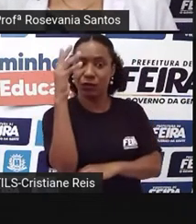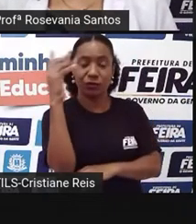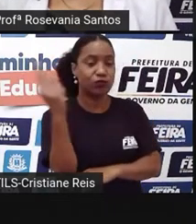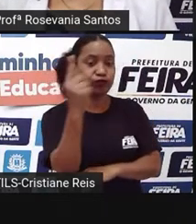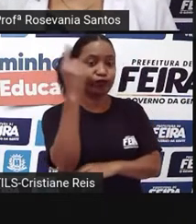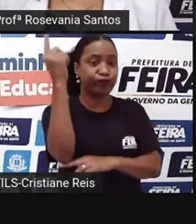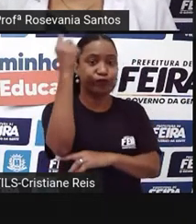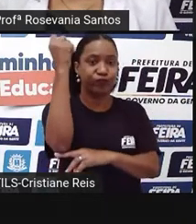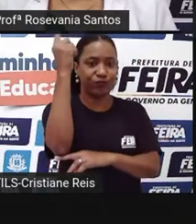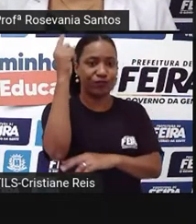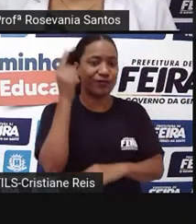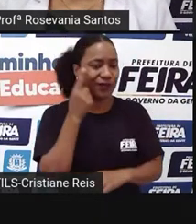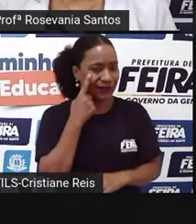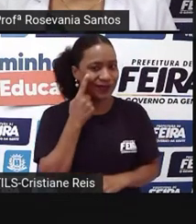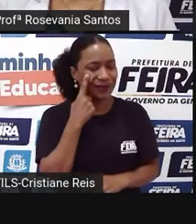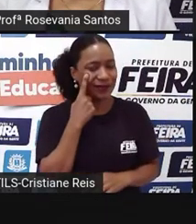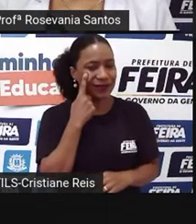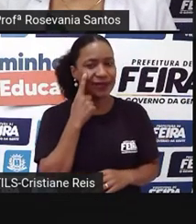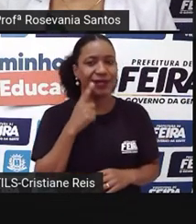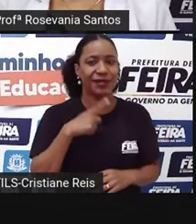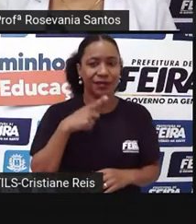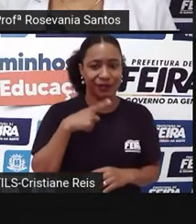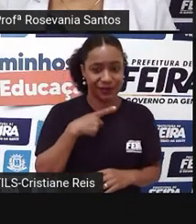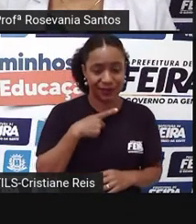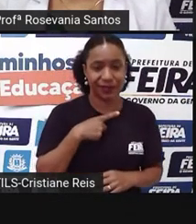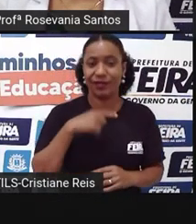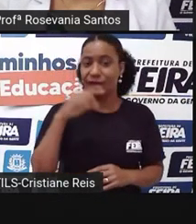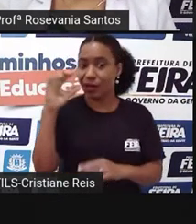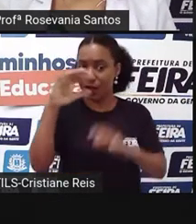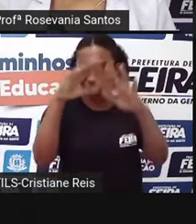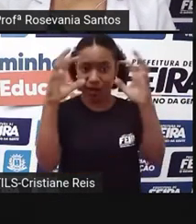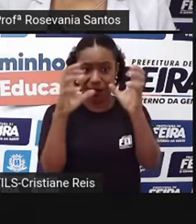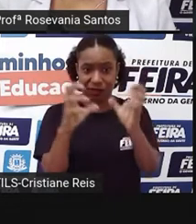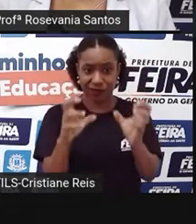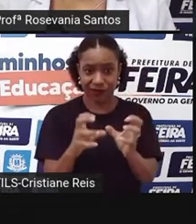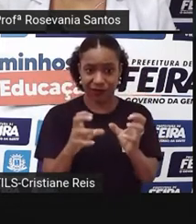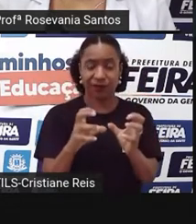Então, eu vou ter os três, né, o pequeno, médio e o grande, né.